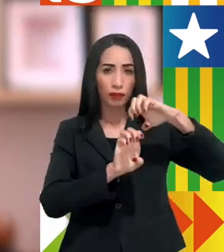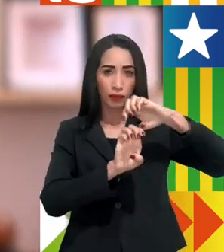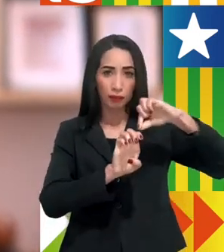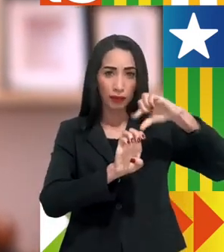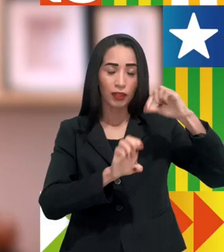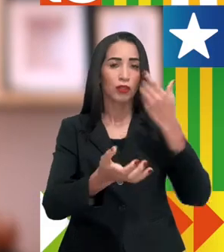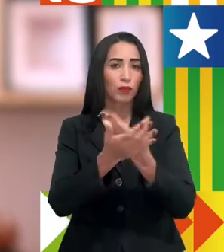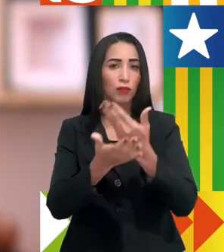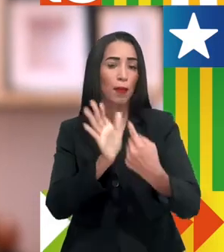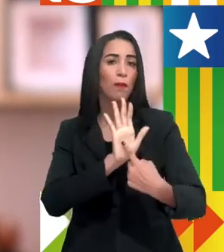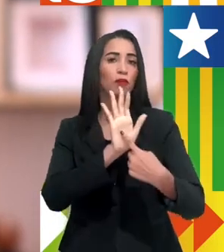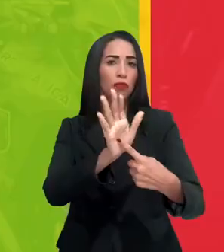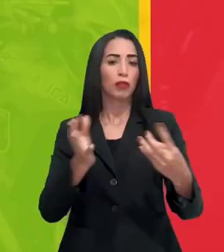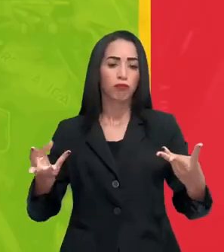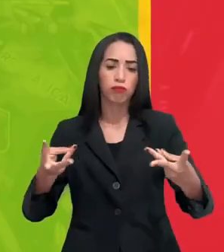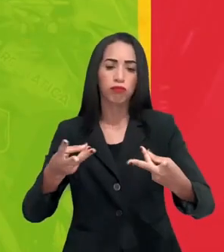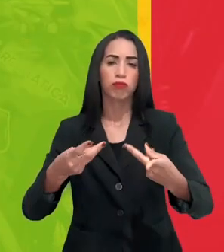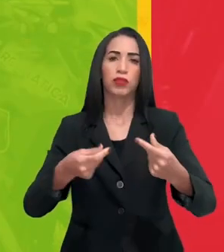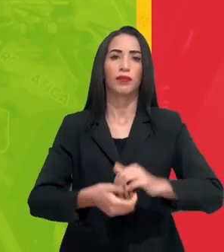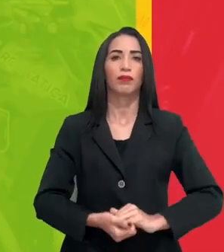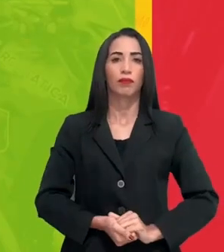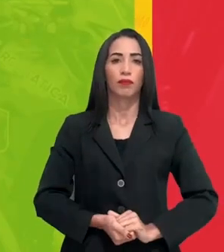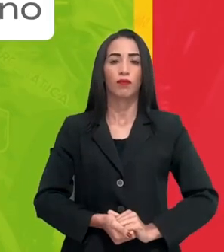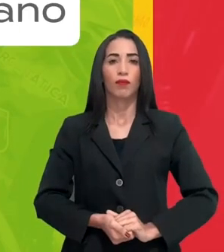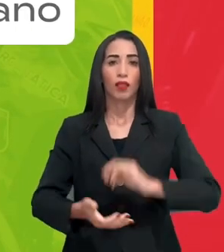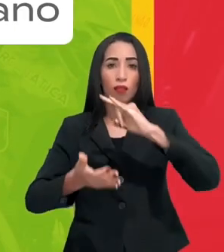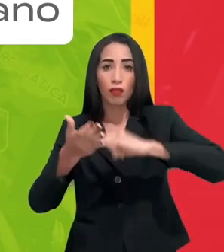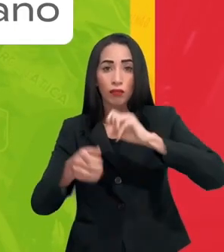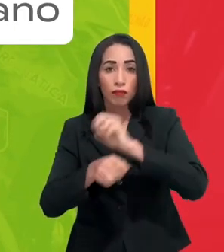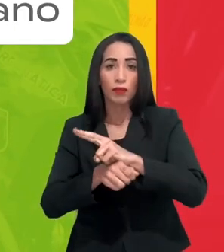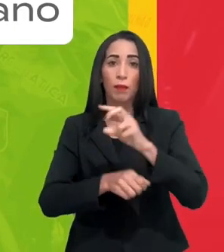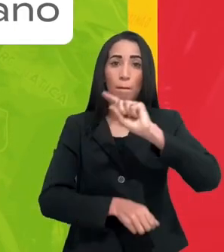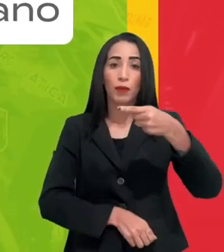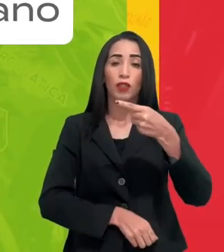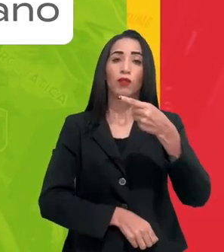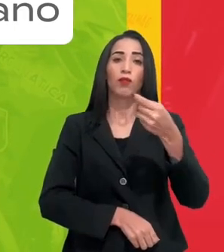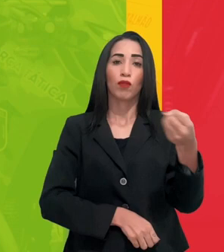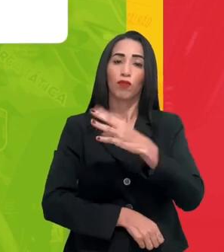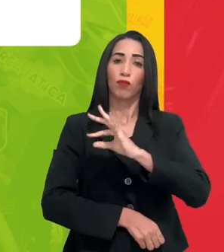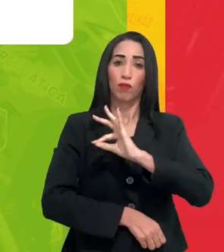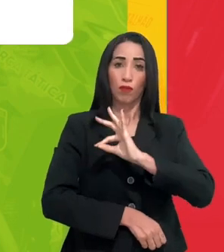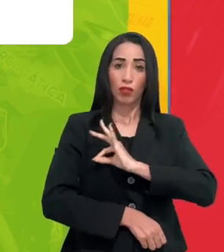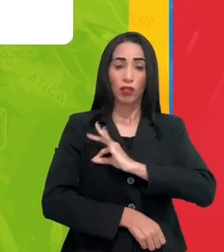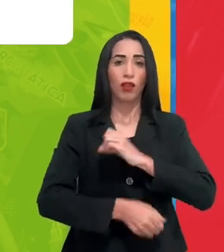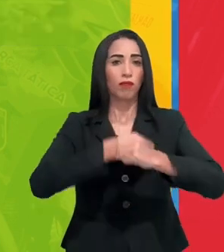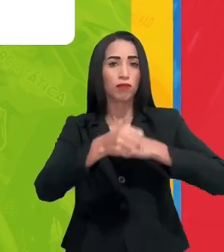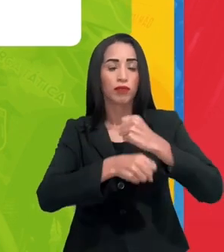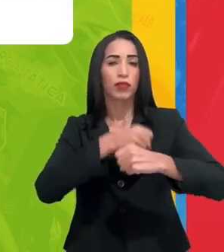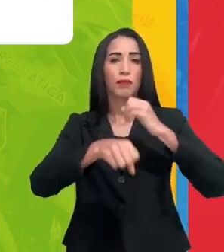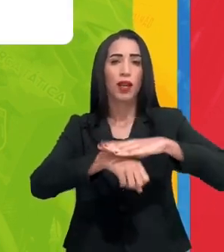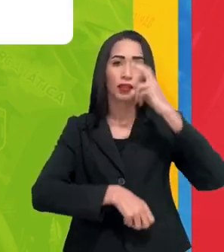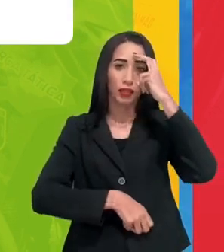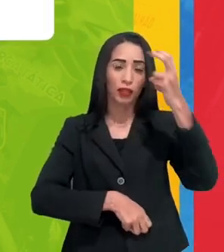estudar e mostrar o seu talento. Serão contratados mil novos policiais por ano. Mais inteligência, novos